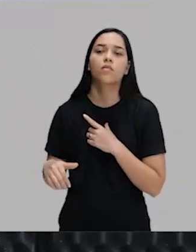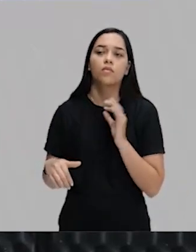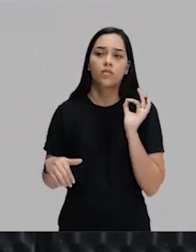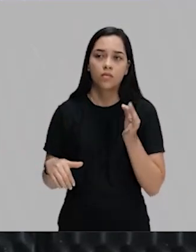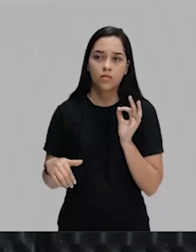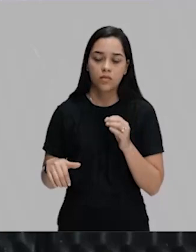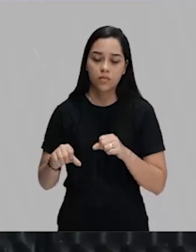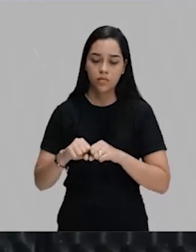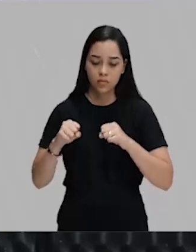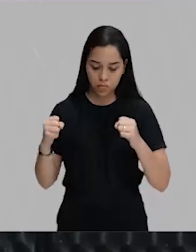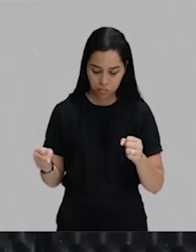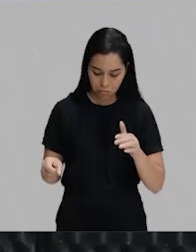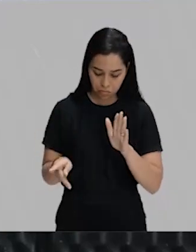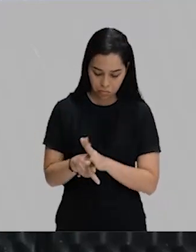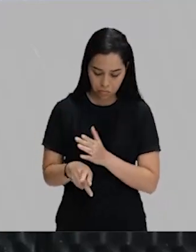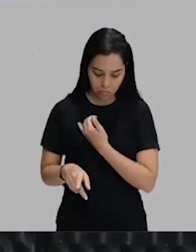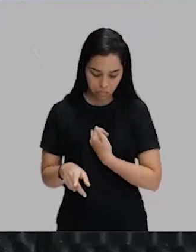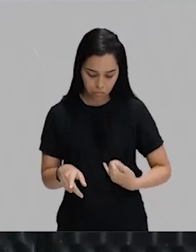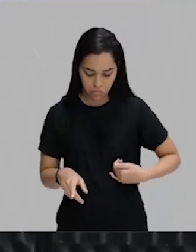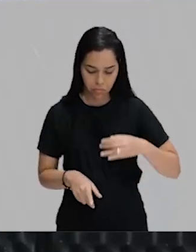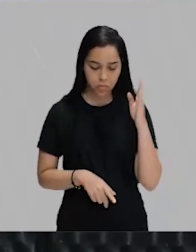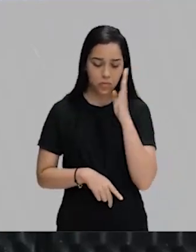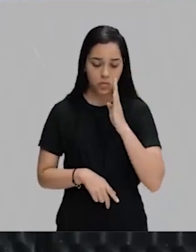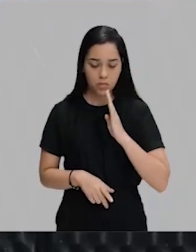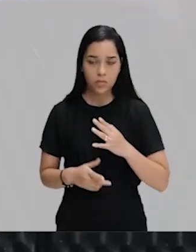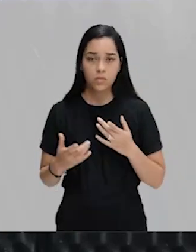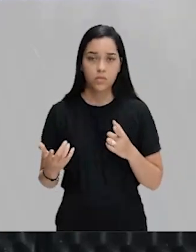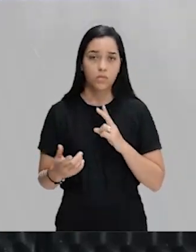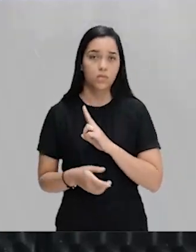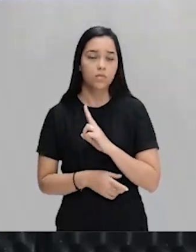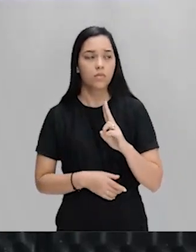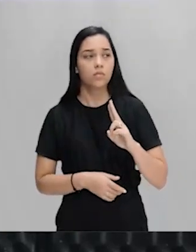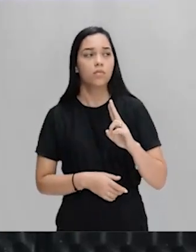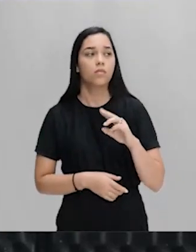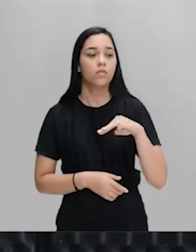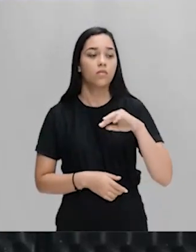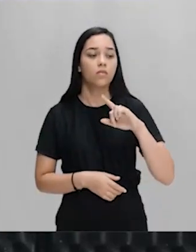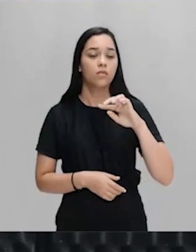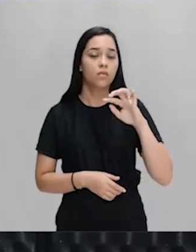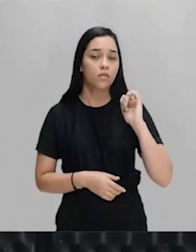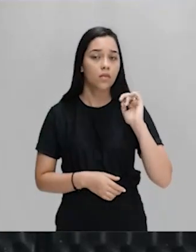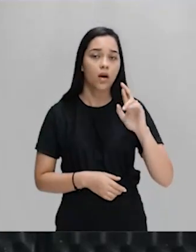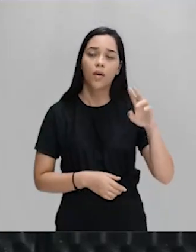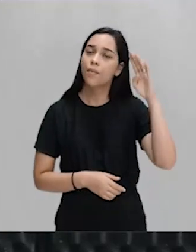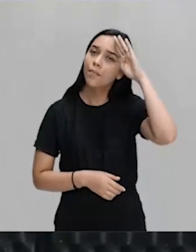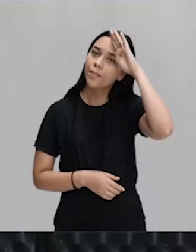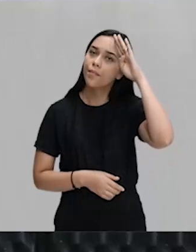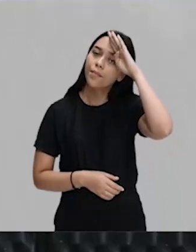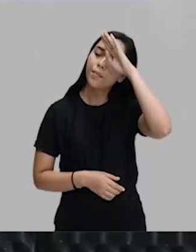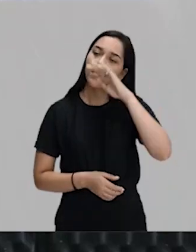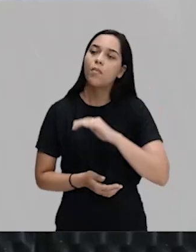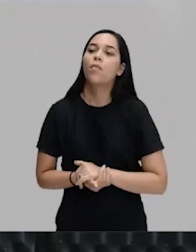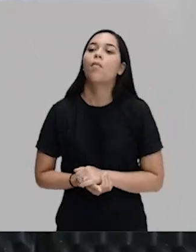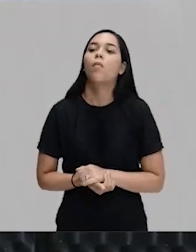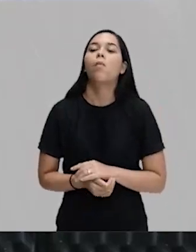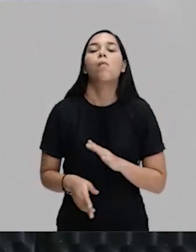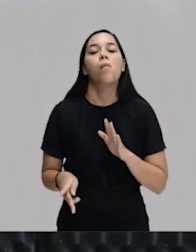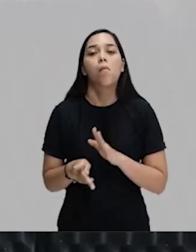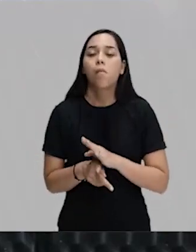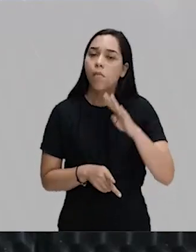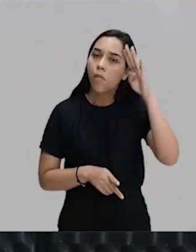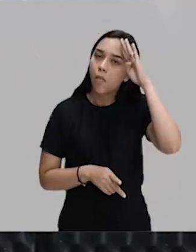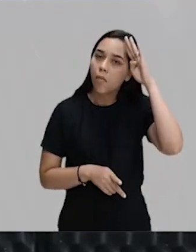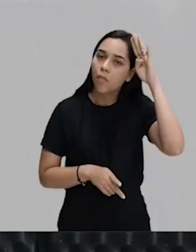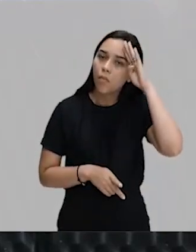para a queda do Império Brasileiro, uma delas é a chamada questão militar. A questão militar